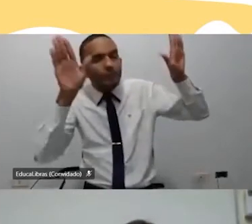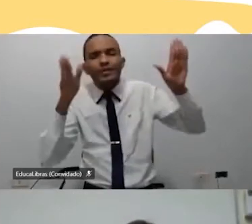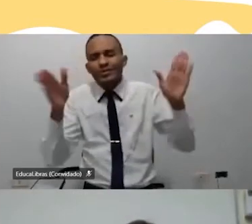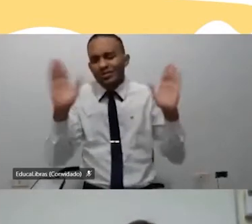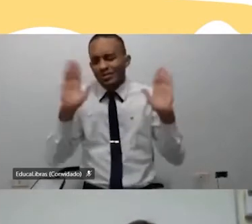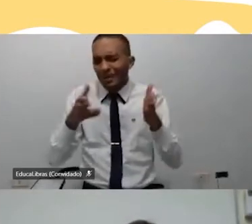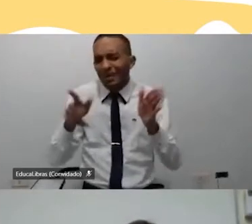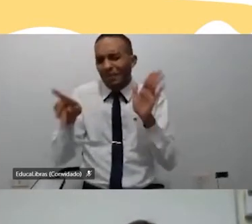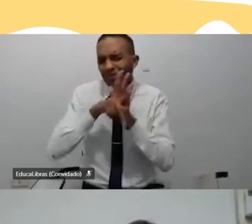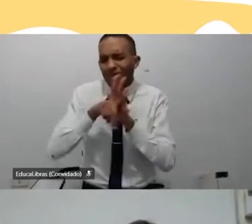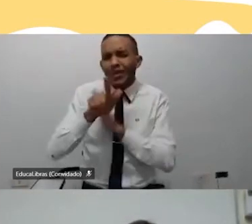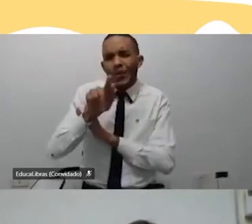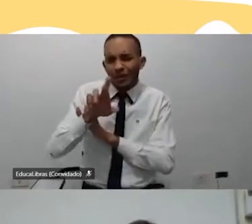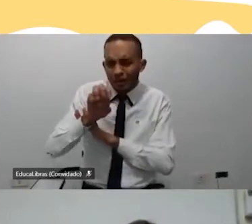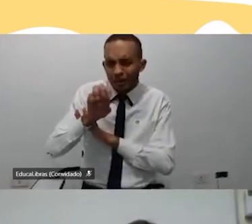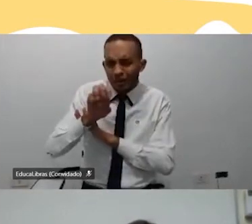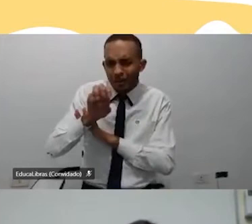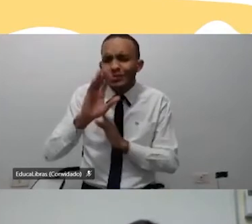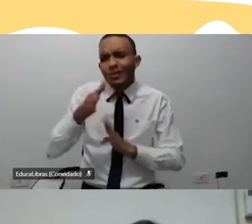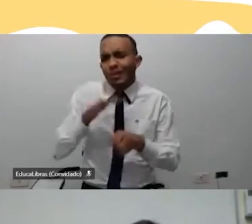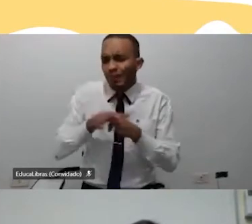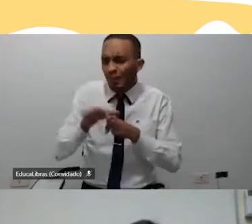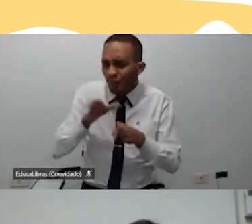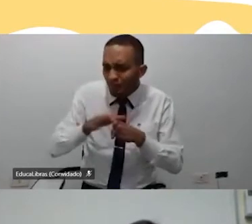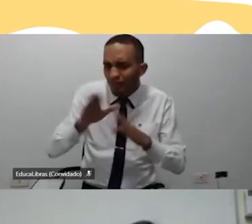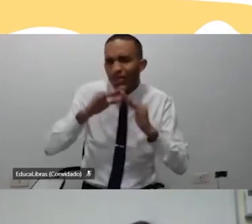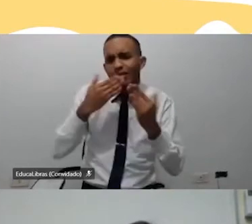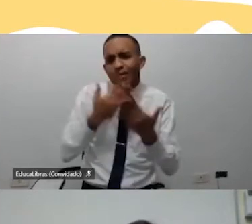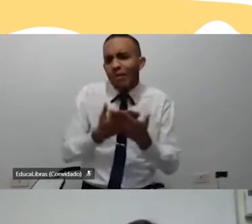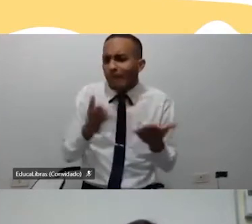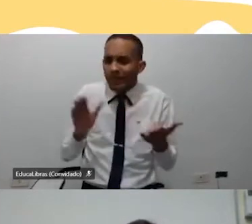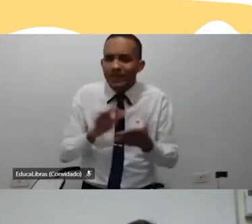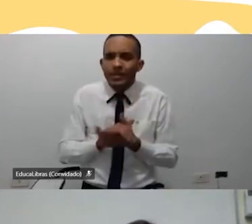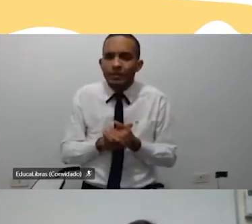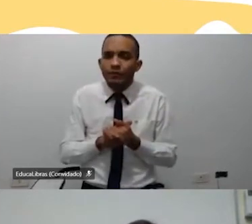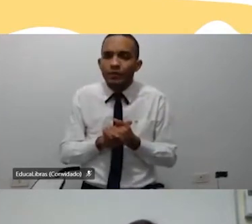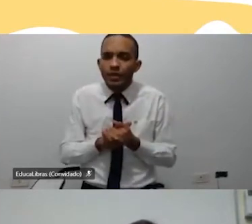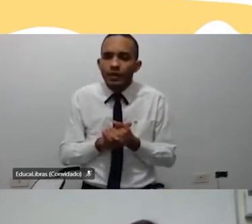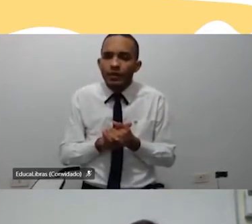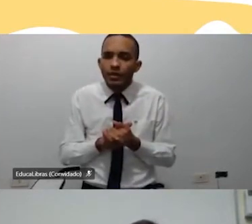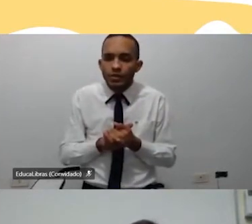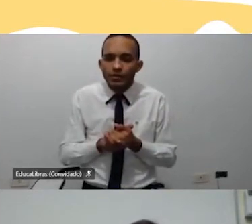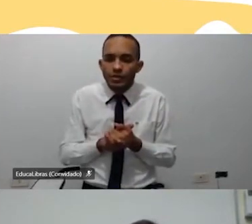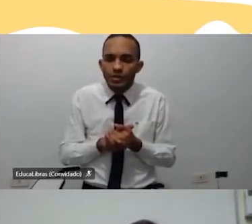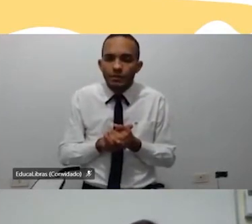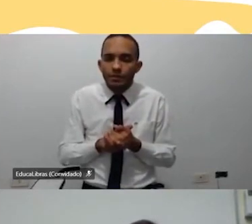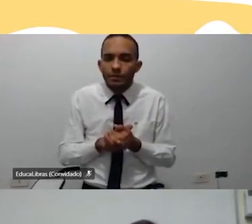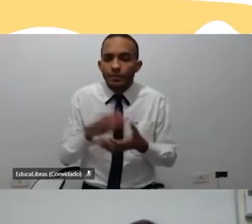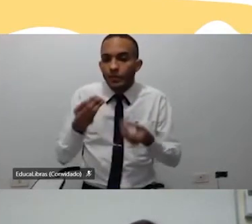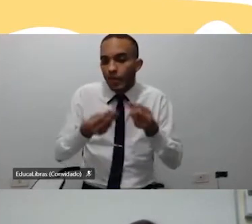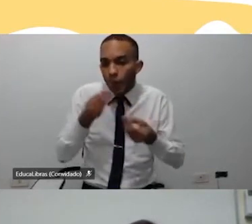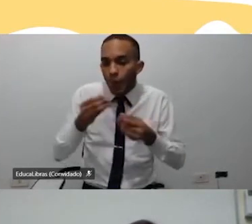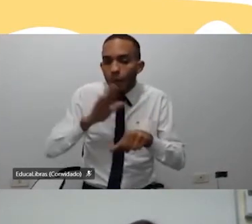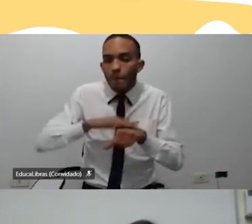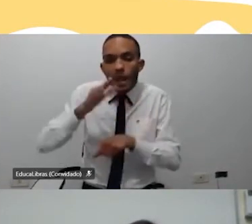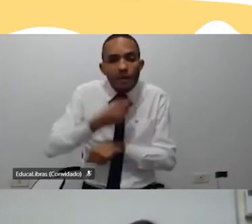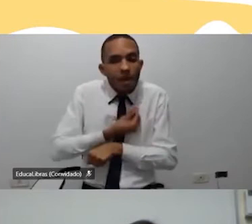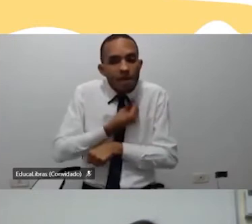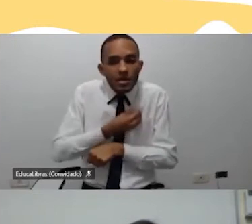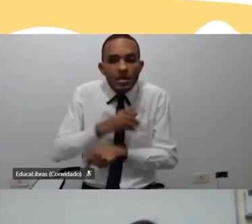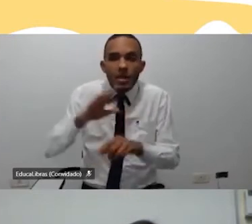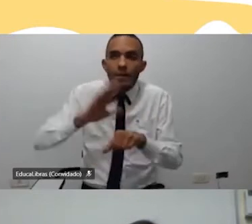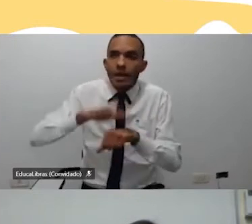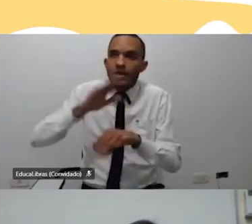Grêmio, já participava dos conselhos da escola, eu era representante de sala e eu comecei a trazer a academia mais para a minha vida e para a minha